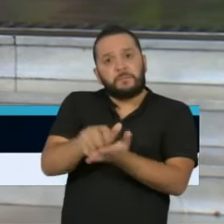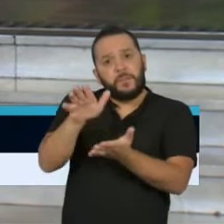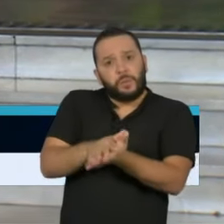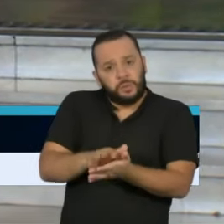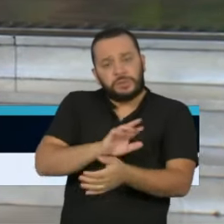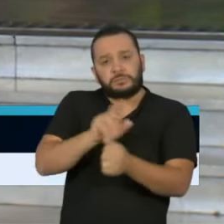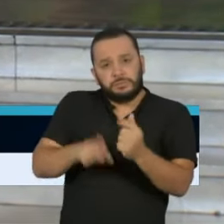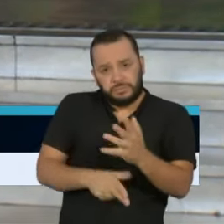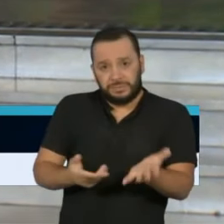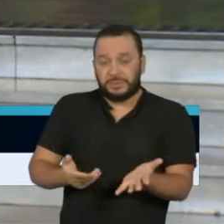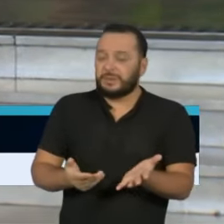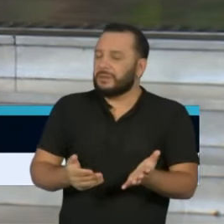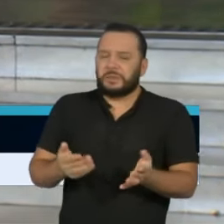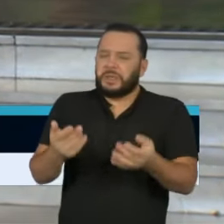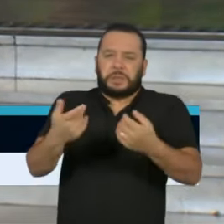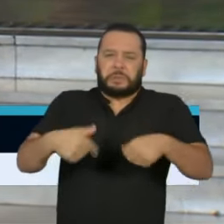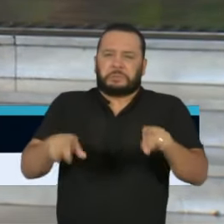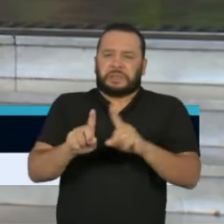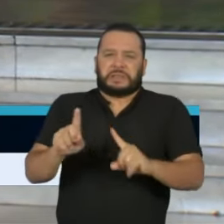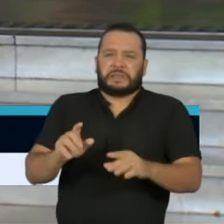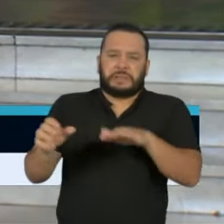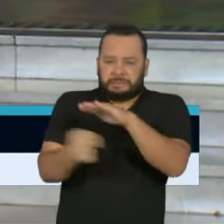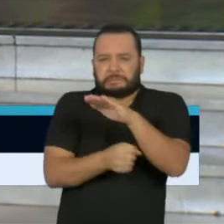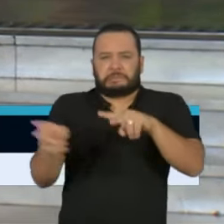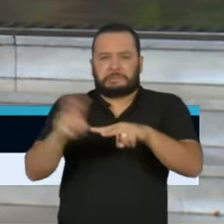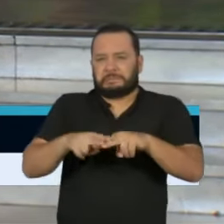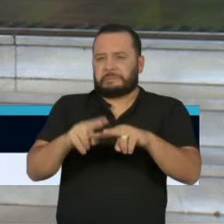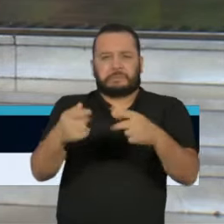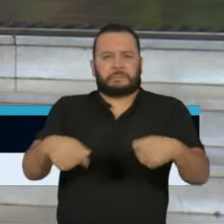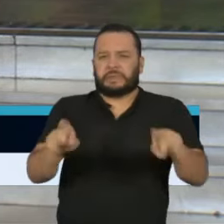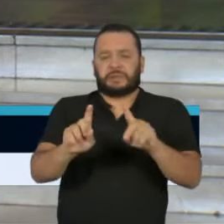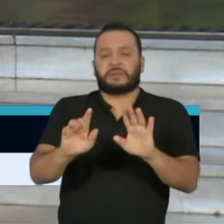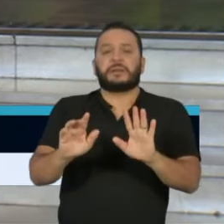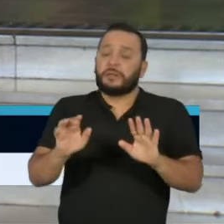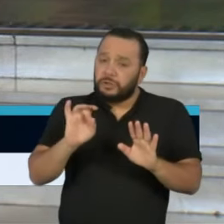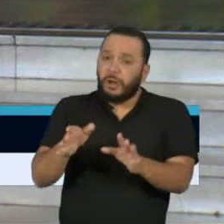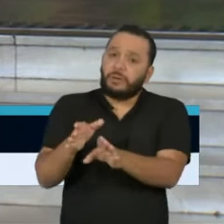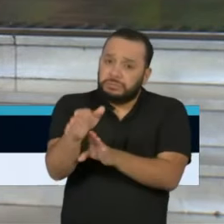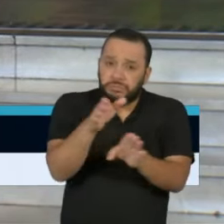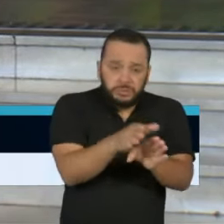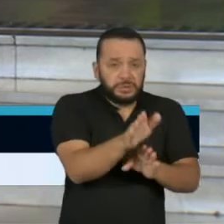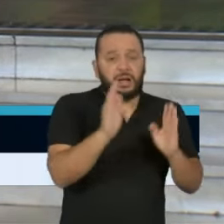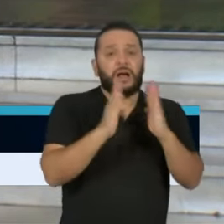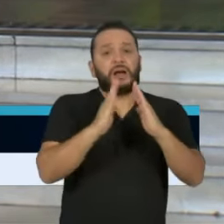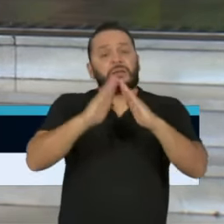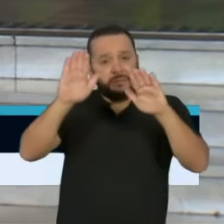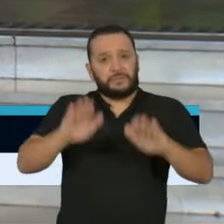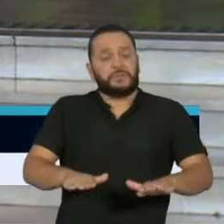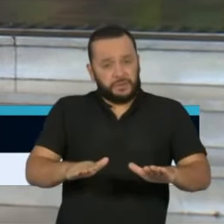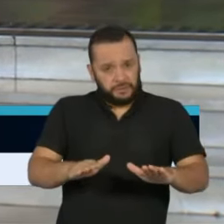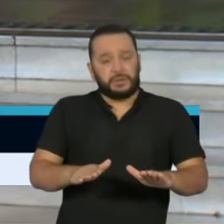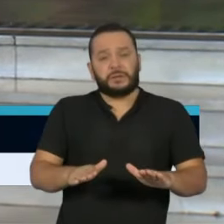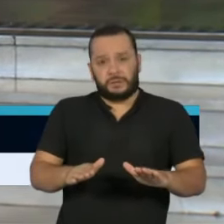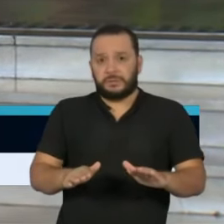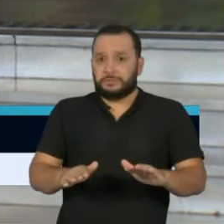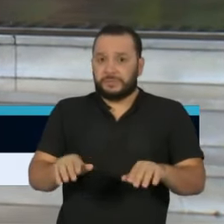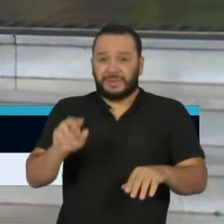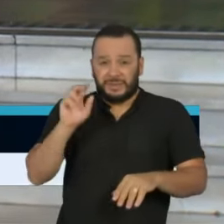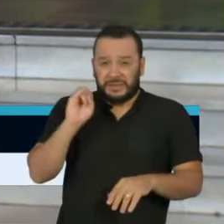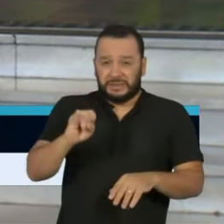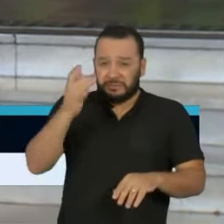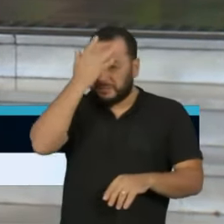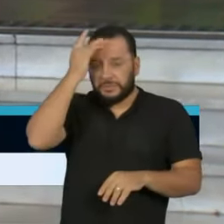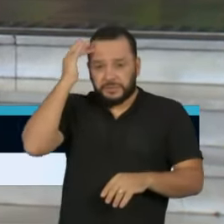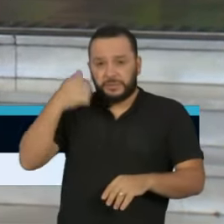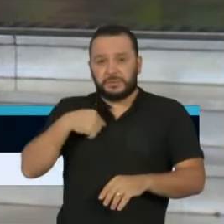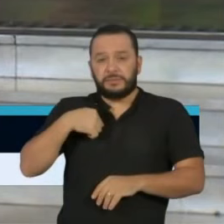e que as pessoas compreenderão a necessidade de ficarem em suas casas e atenderem à recomendação. E as que, por